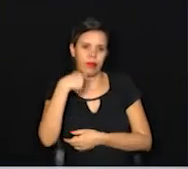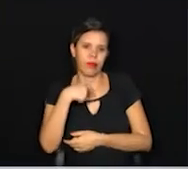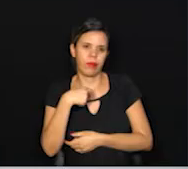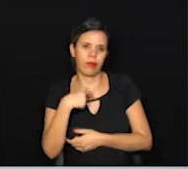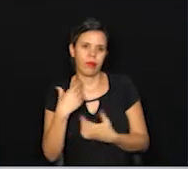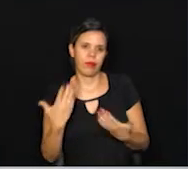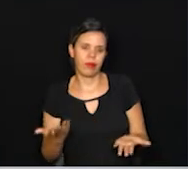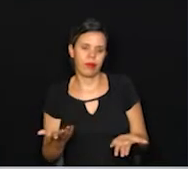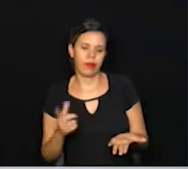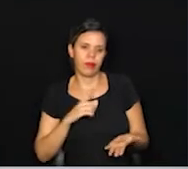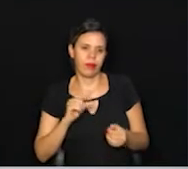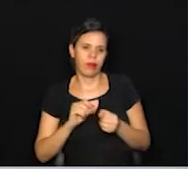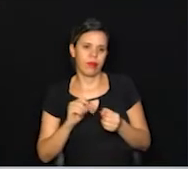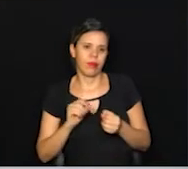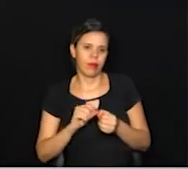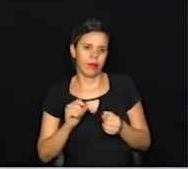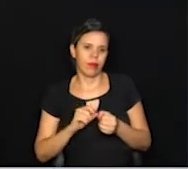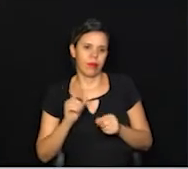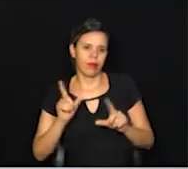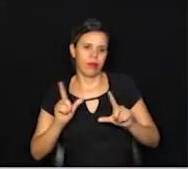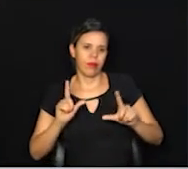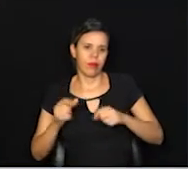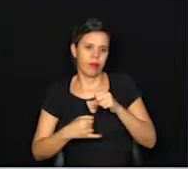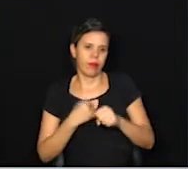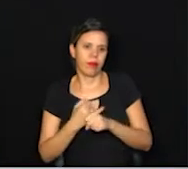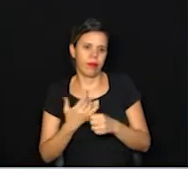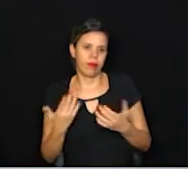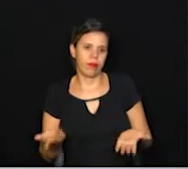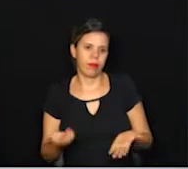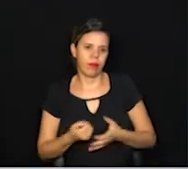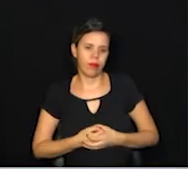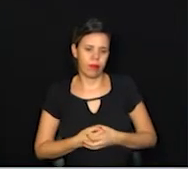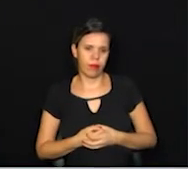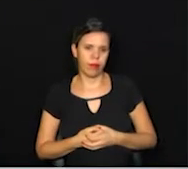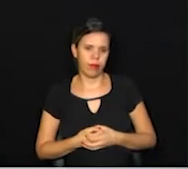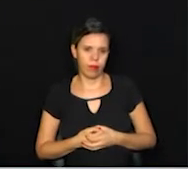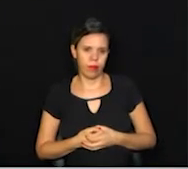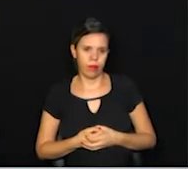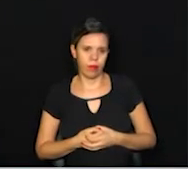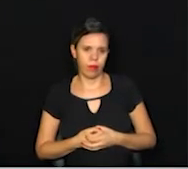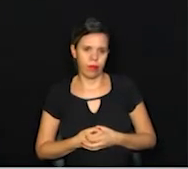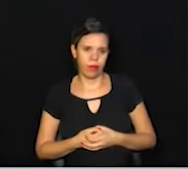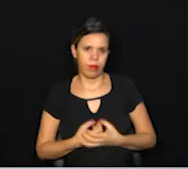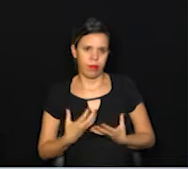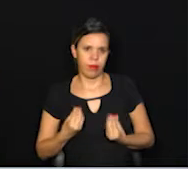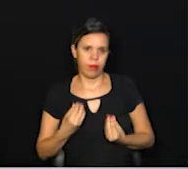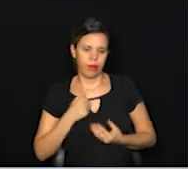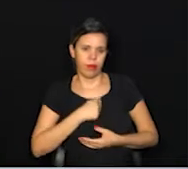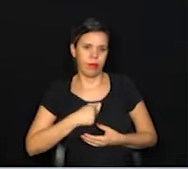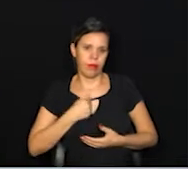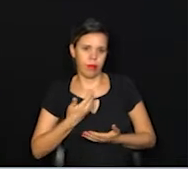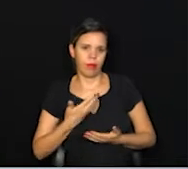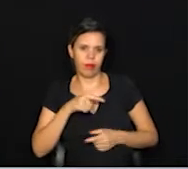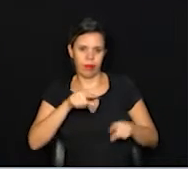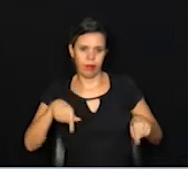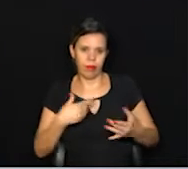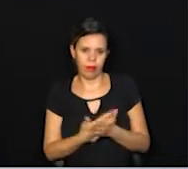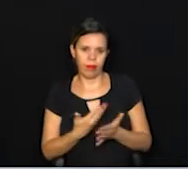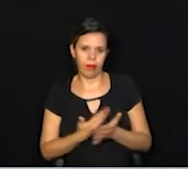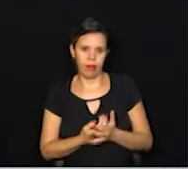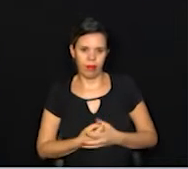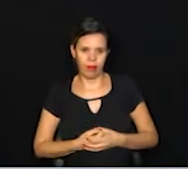então eu tenho feito tele-trabalho. E assim, com muita saudade da sala de aula.